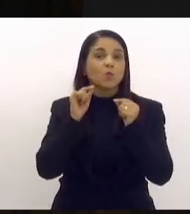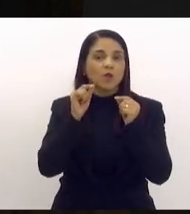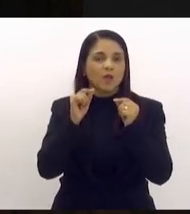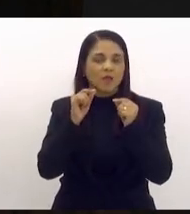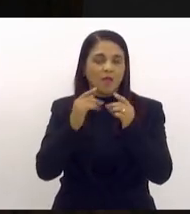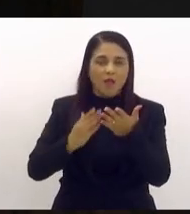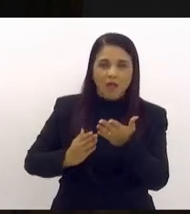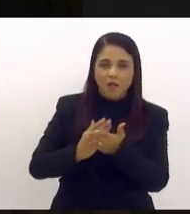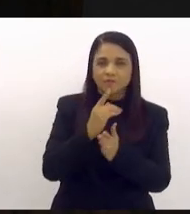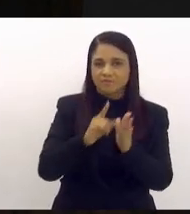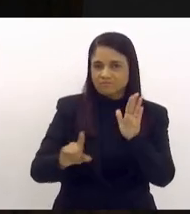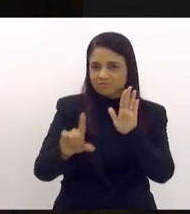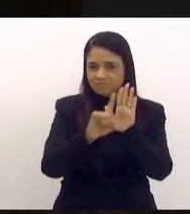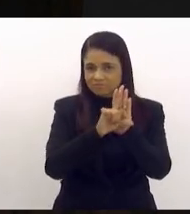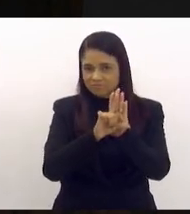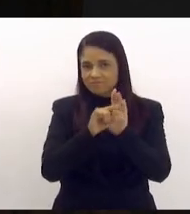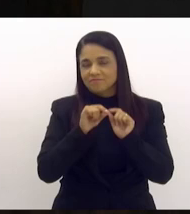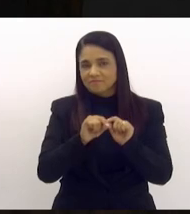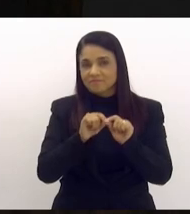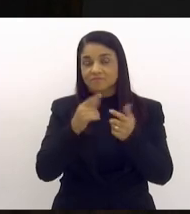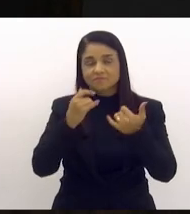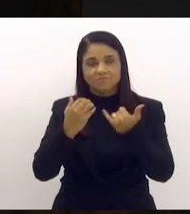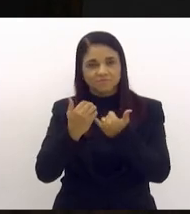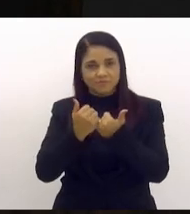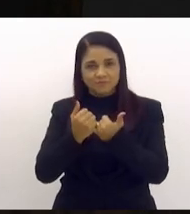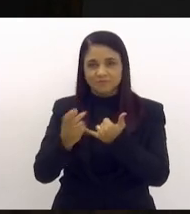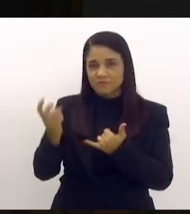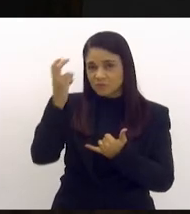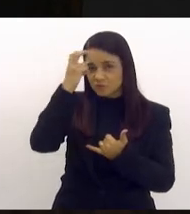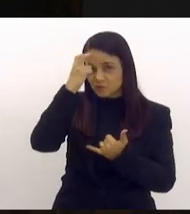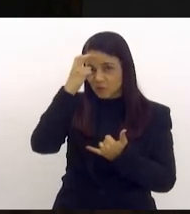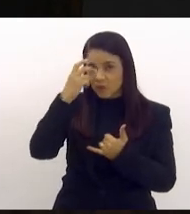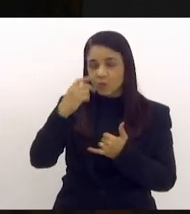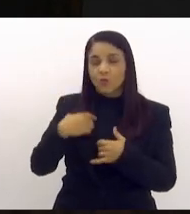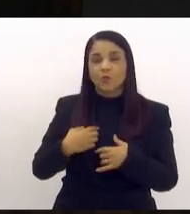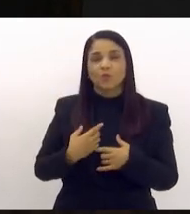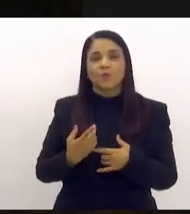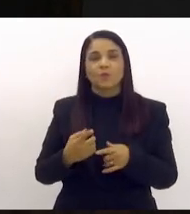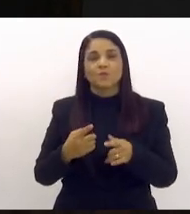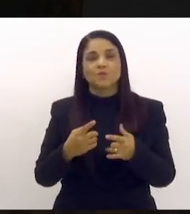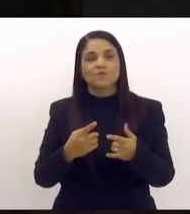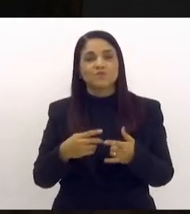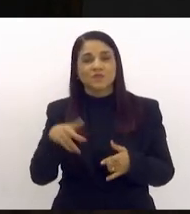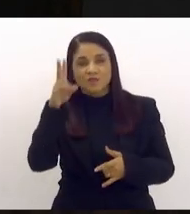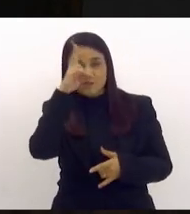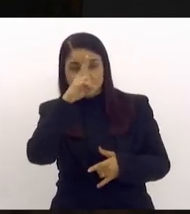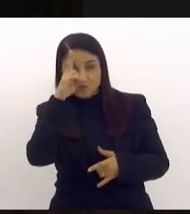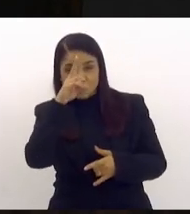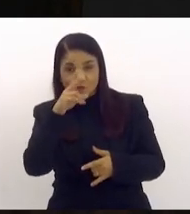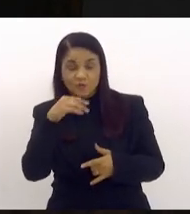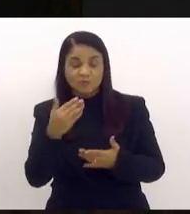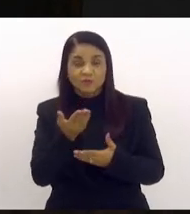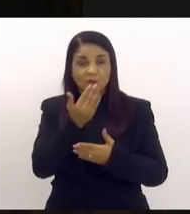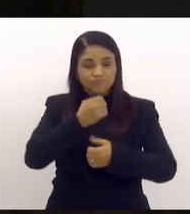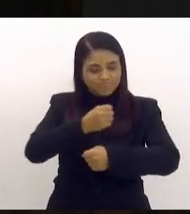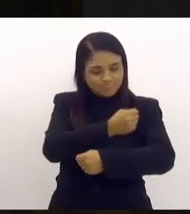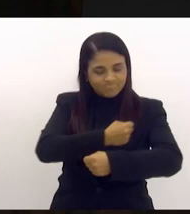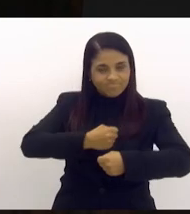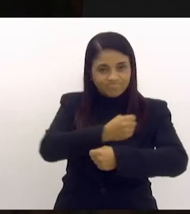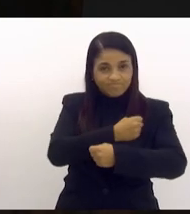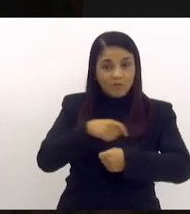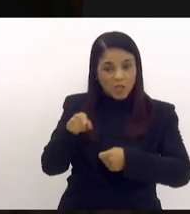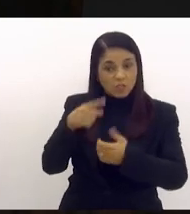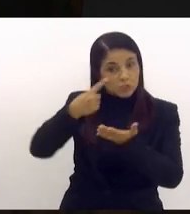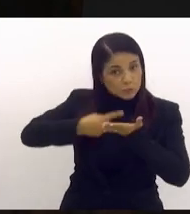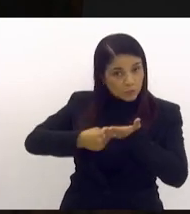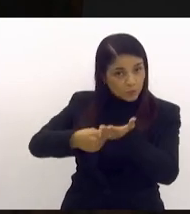aprovação da lei que tornou como patrimônio histórico, cultural, gastronômico. E eles tinham prometido, eu também, de trazer,